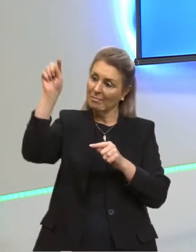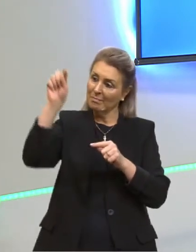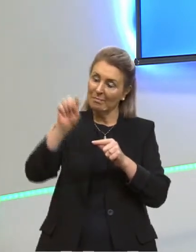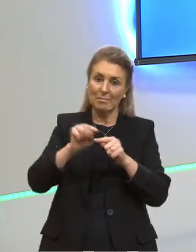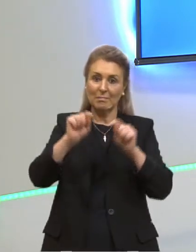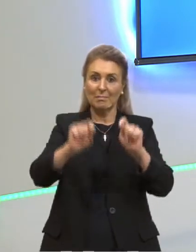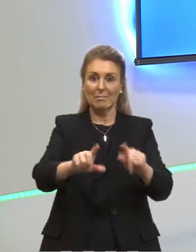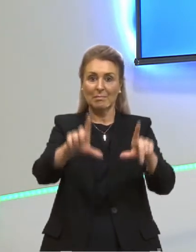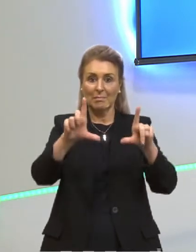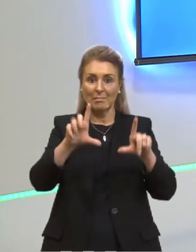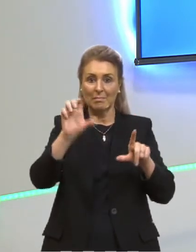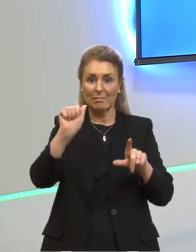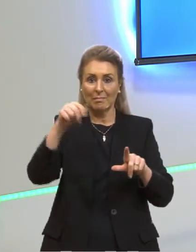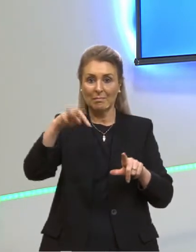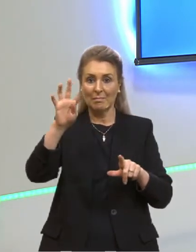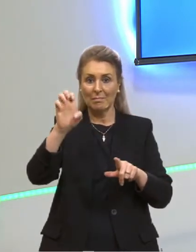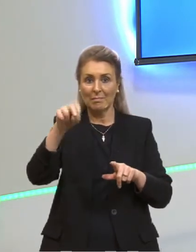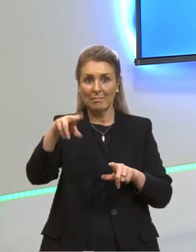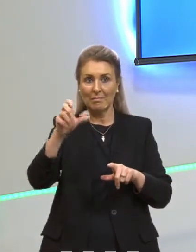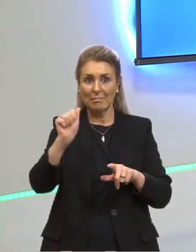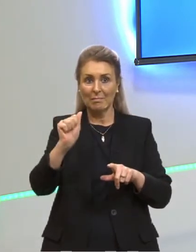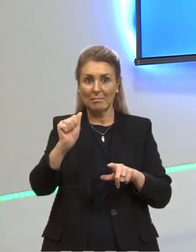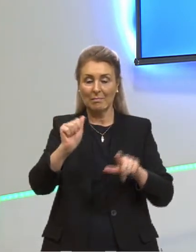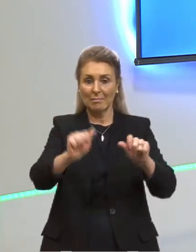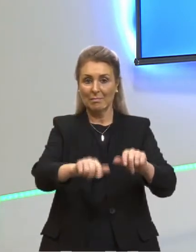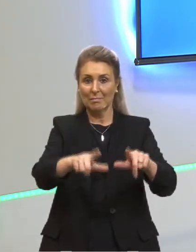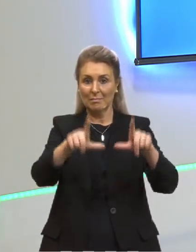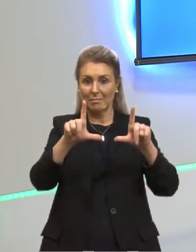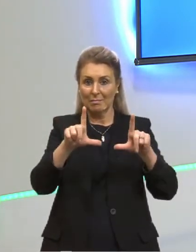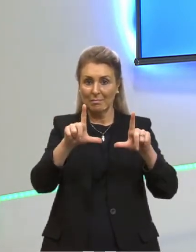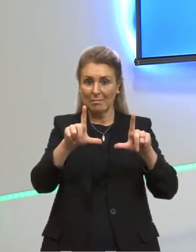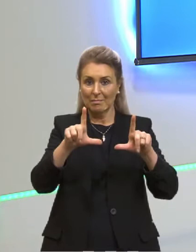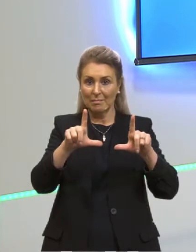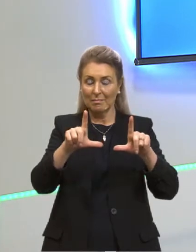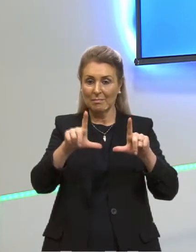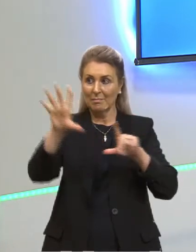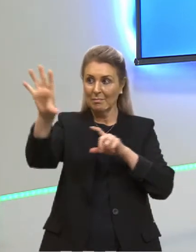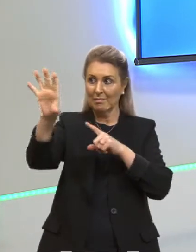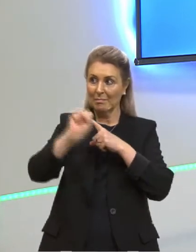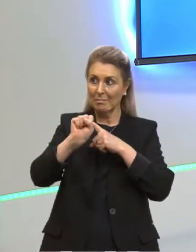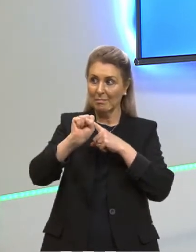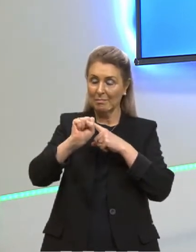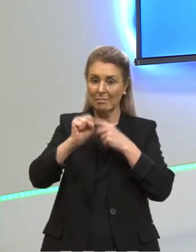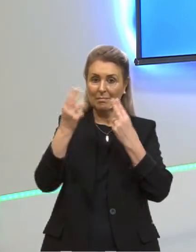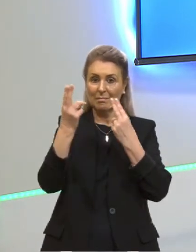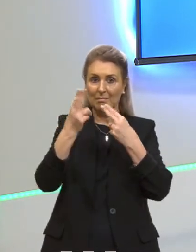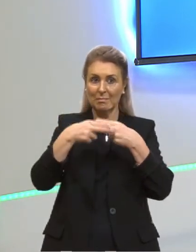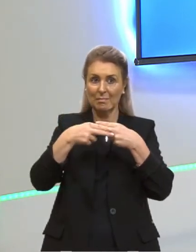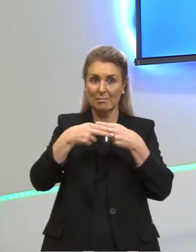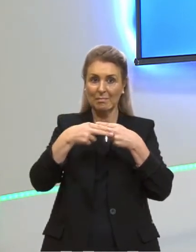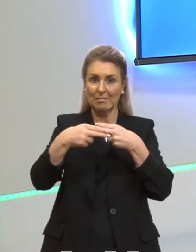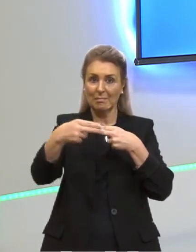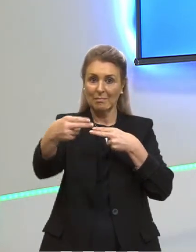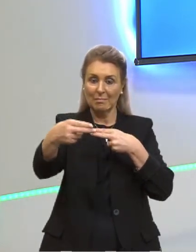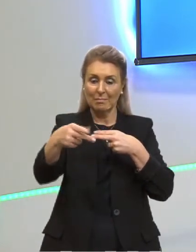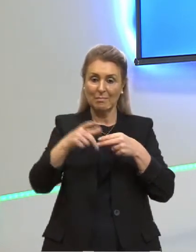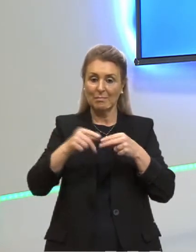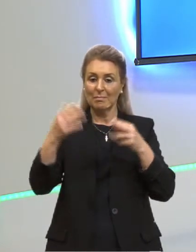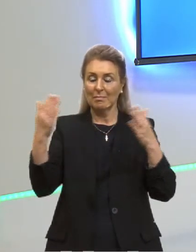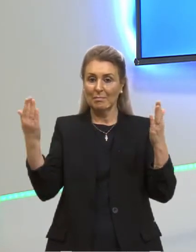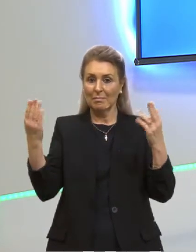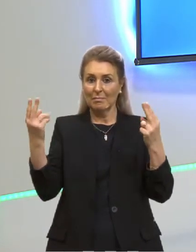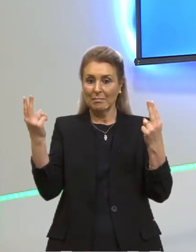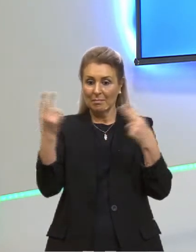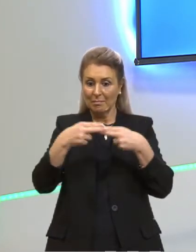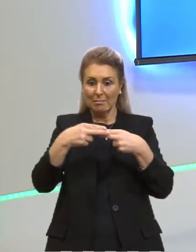da TV, para captar essa radiação. Está entendendo onde eu quero chegar? Que existe uma faixa de radiação que a gente